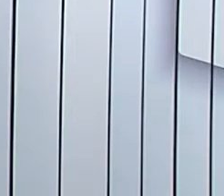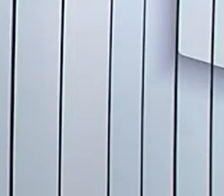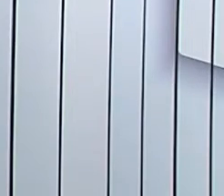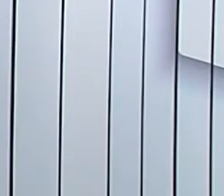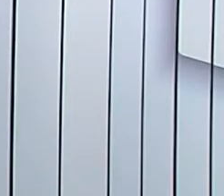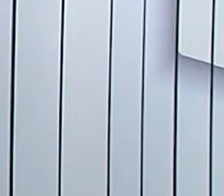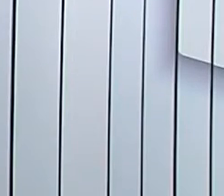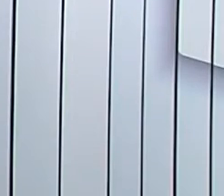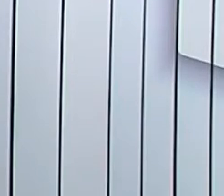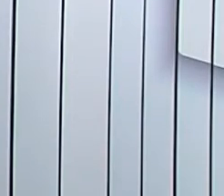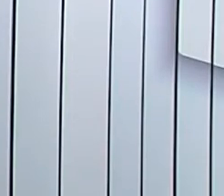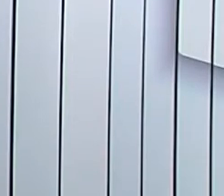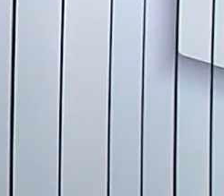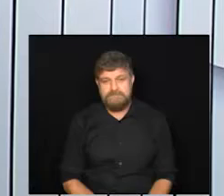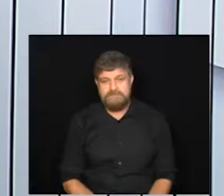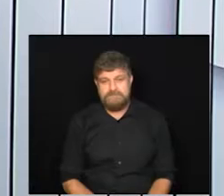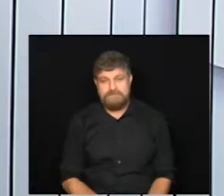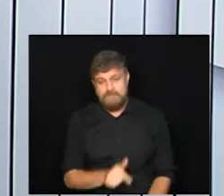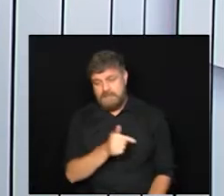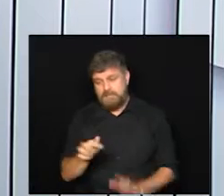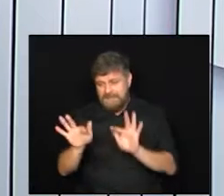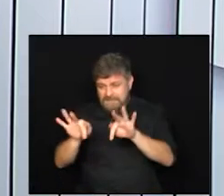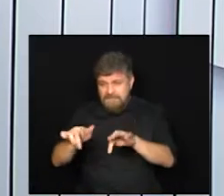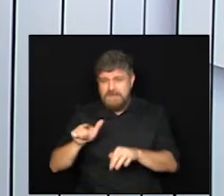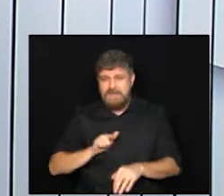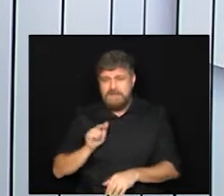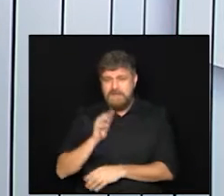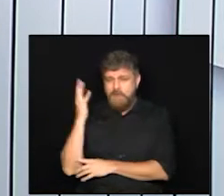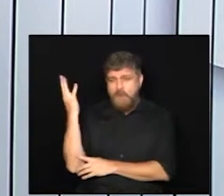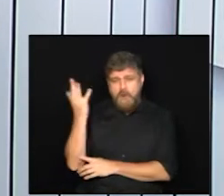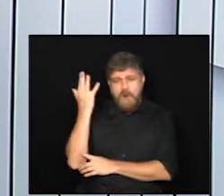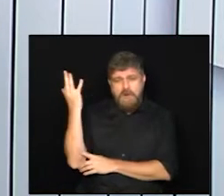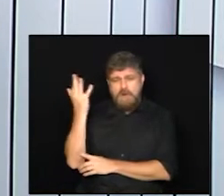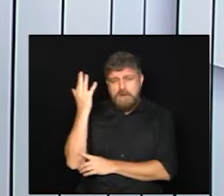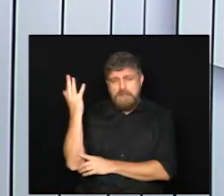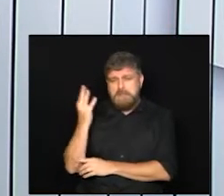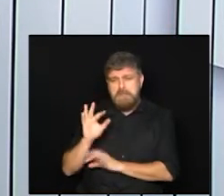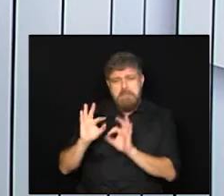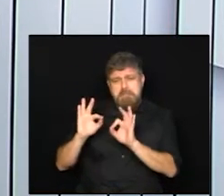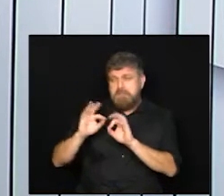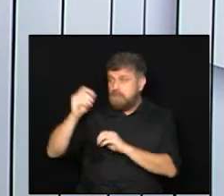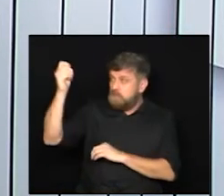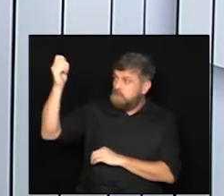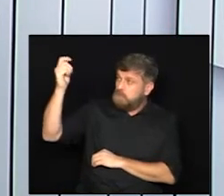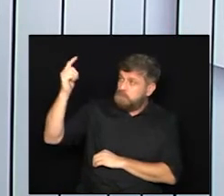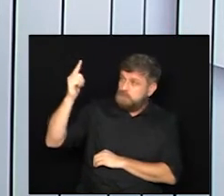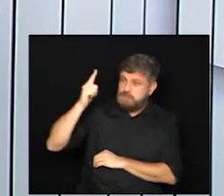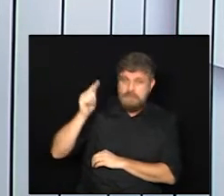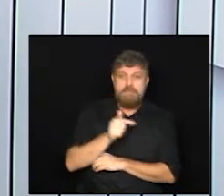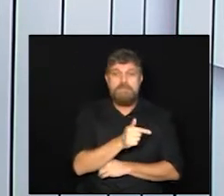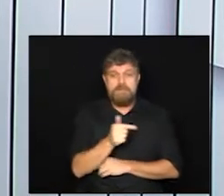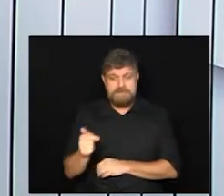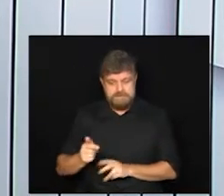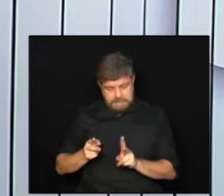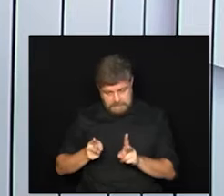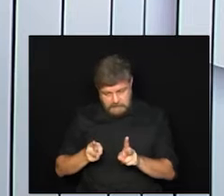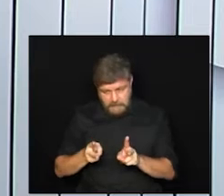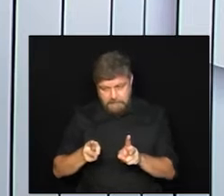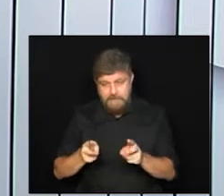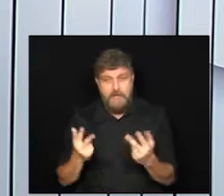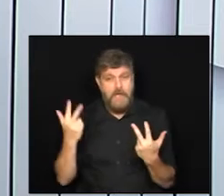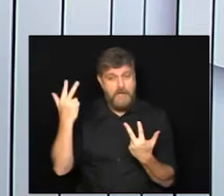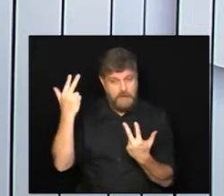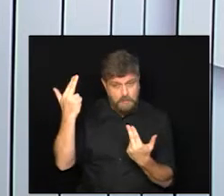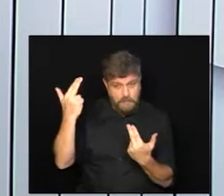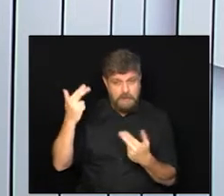o fim de semana foi de tempo estável ensolarado a semana também começou da mesma